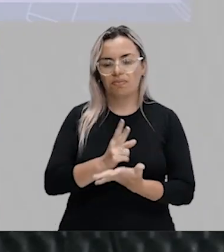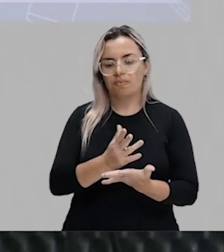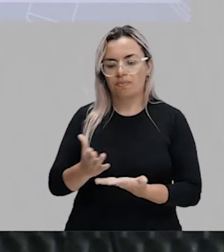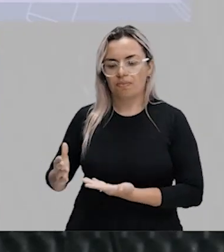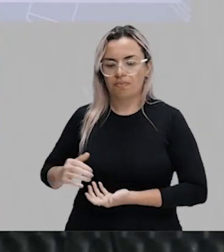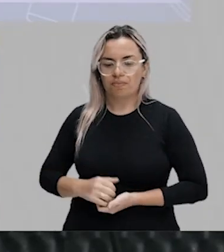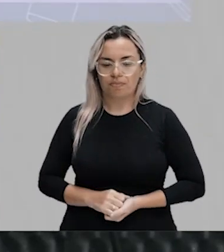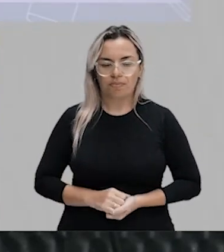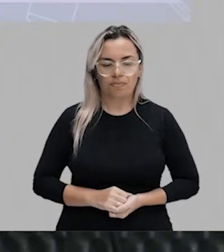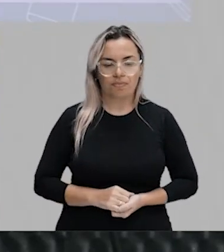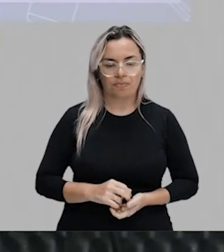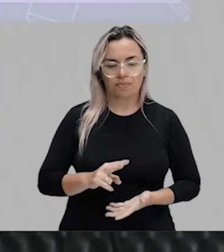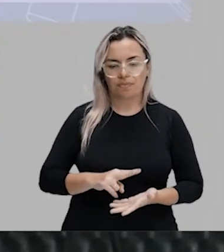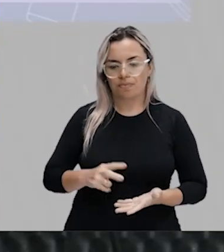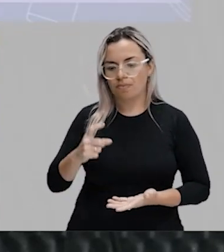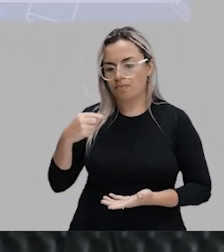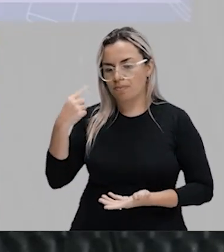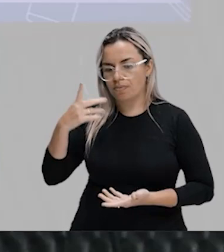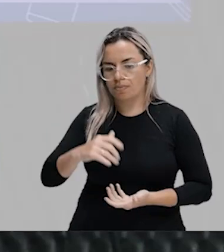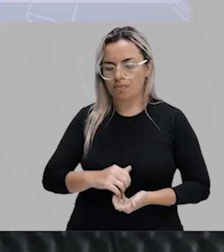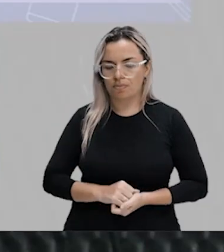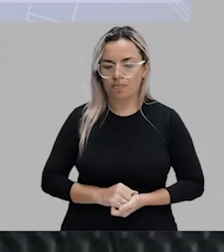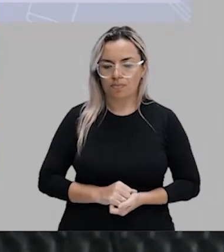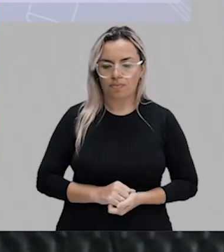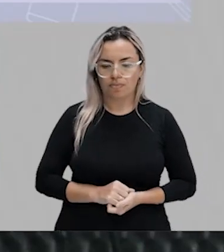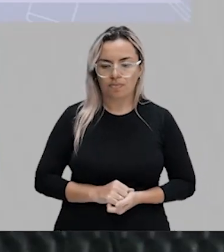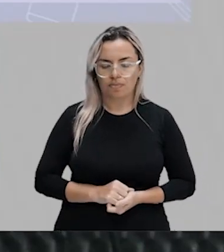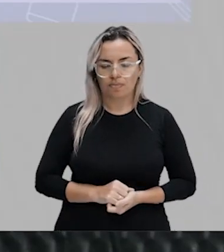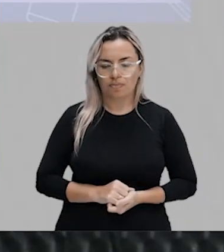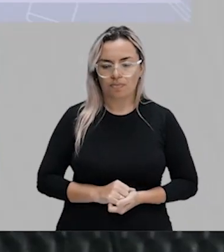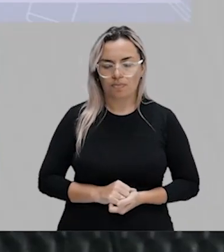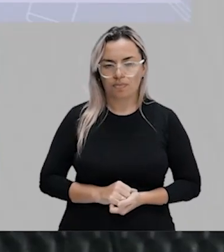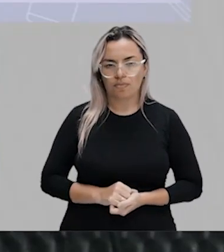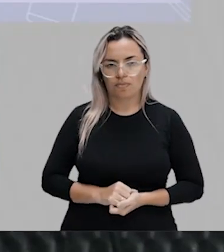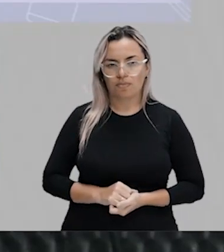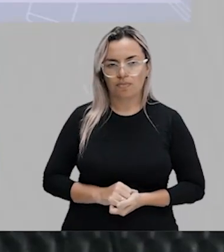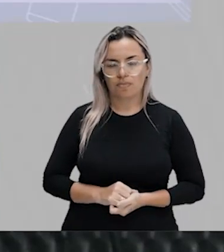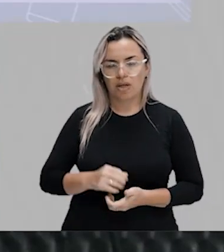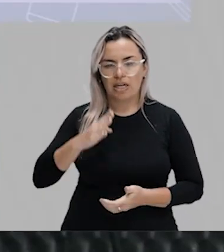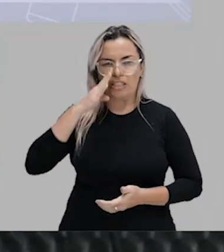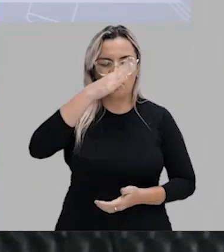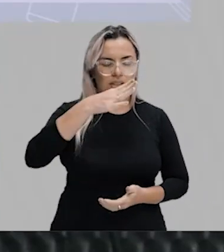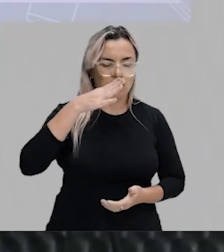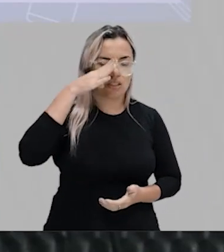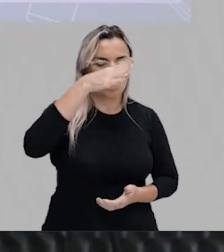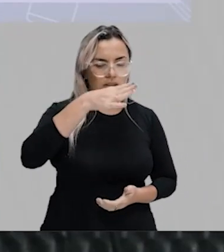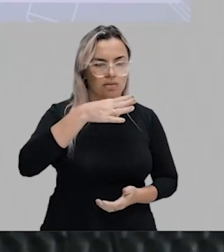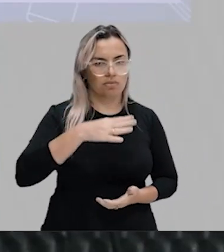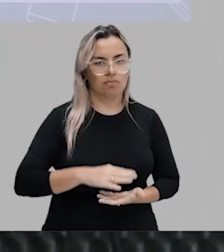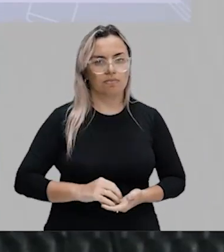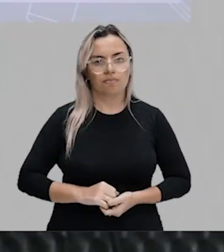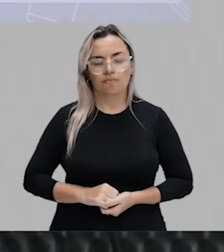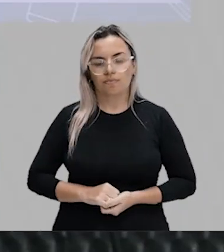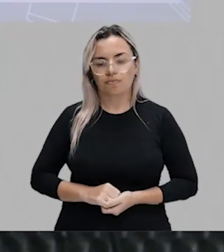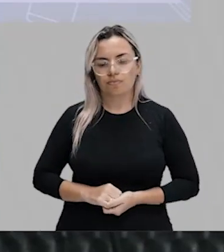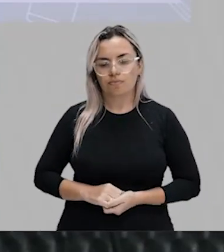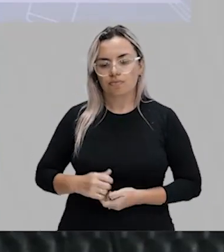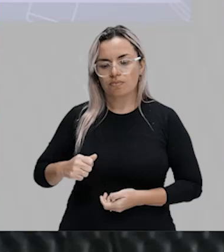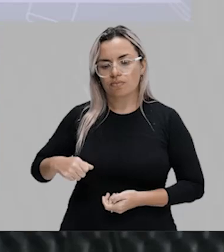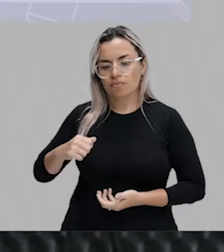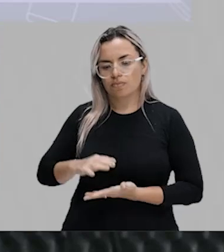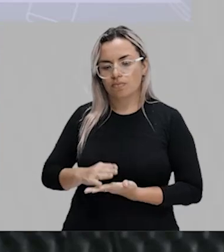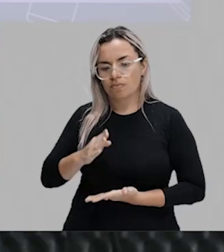Passar-se de la raia. Passar-se de la raia. Passar dos limites. limites. Raia